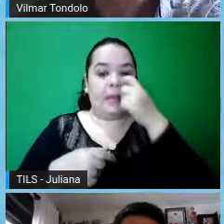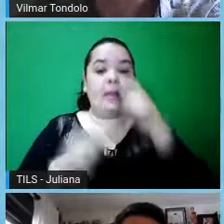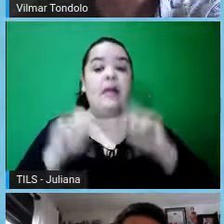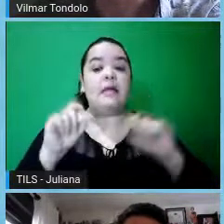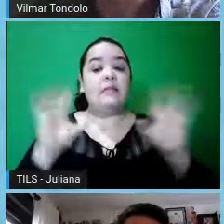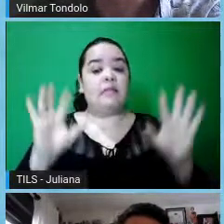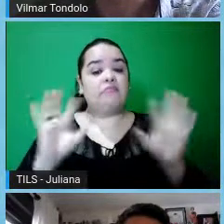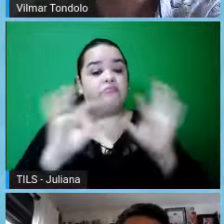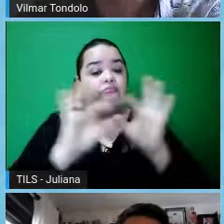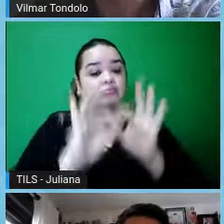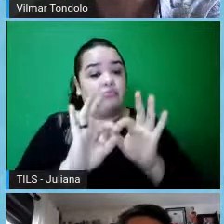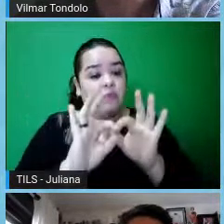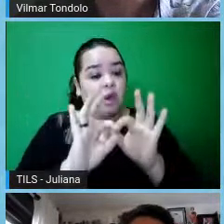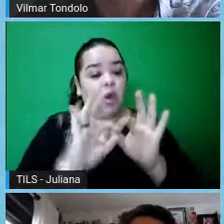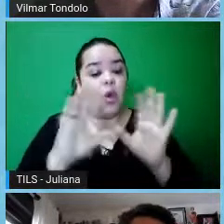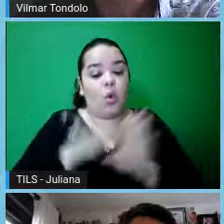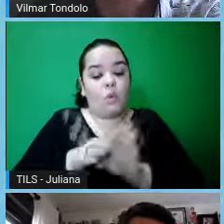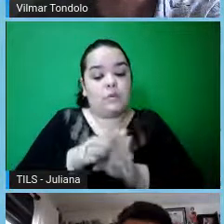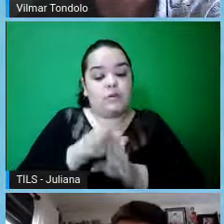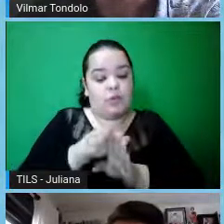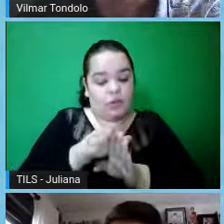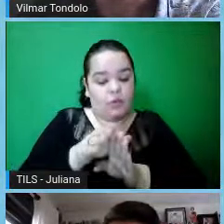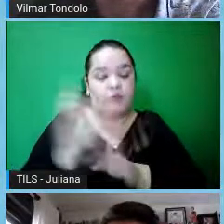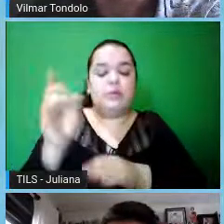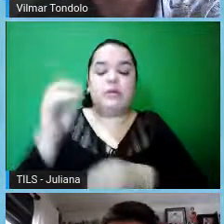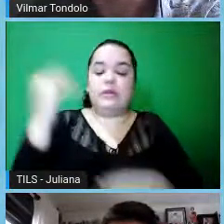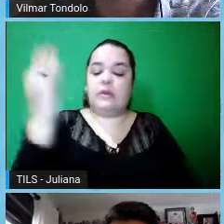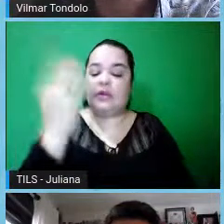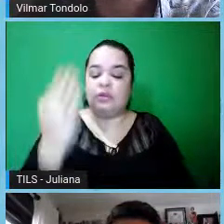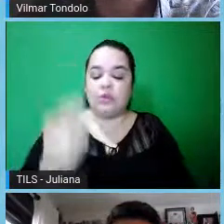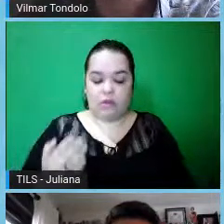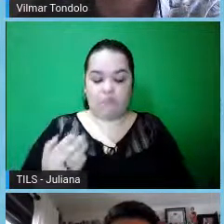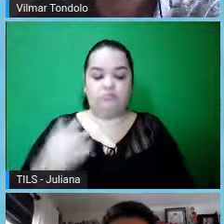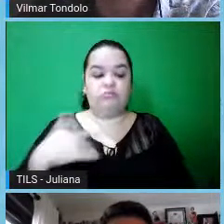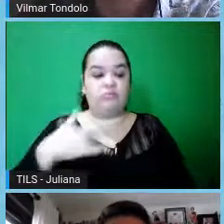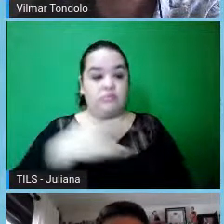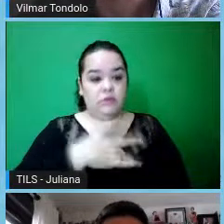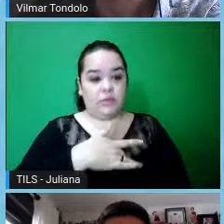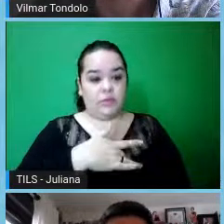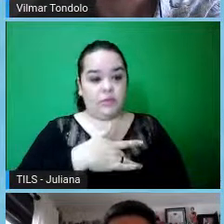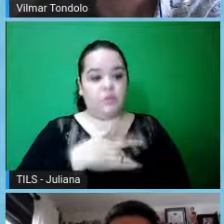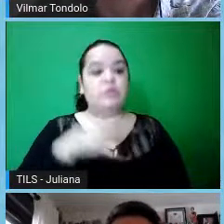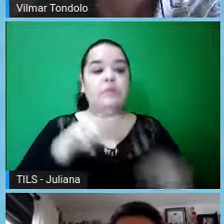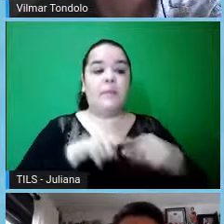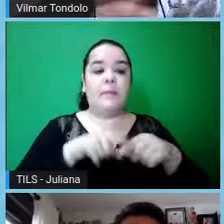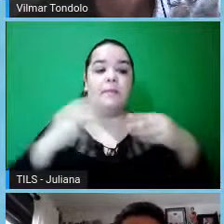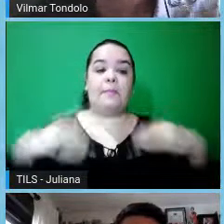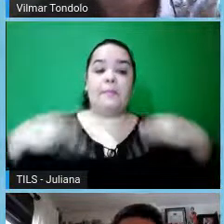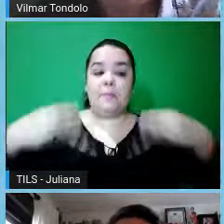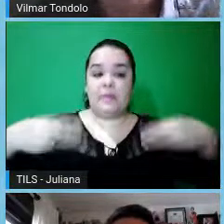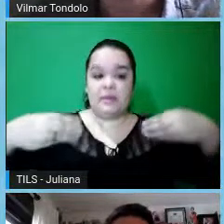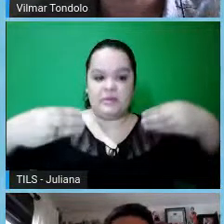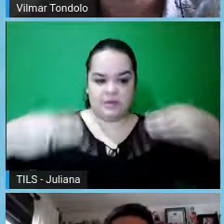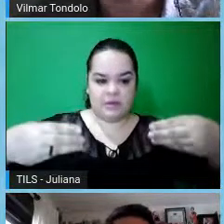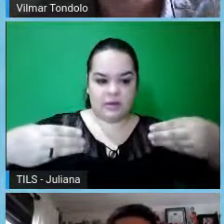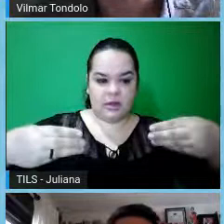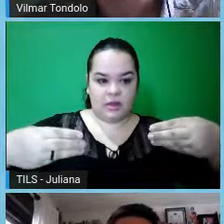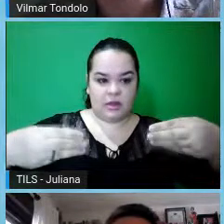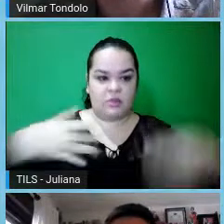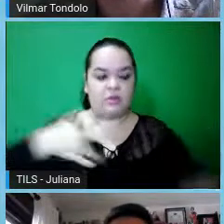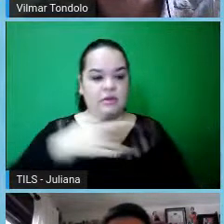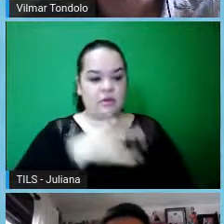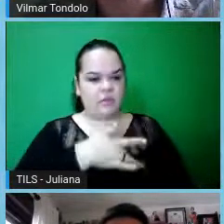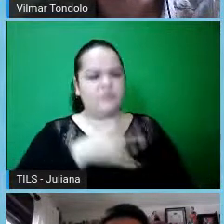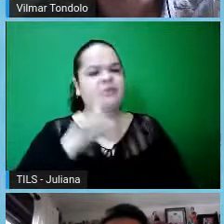vinculadas ao Conselho Nacional de Saúde, né, e respectivamente ao Ministério da Saúde. Tem fundamentos importantes